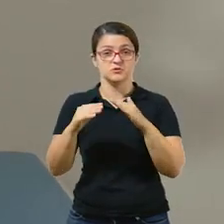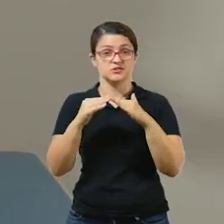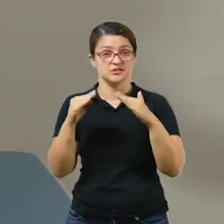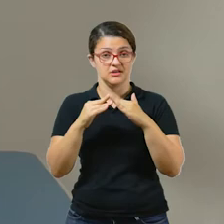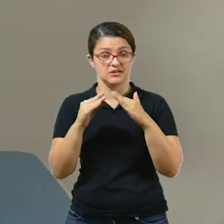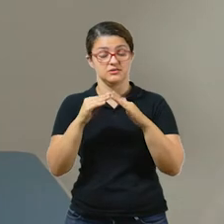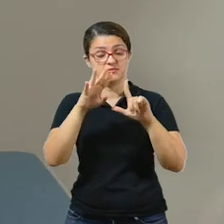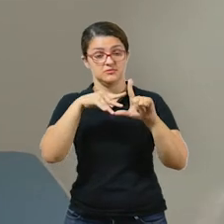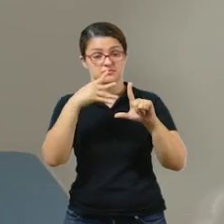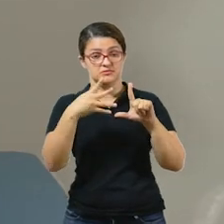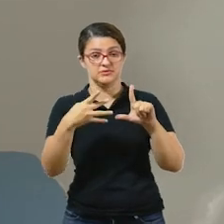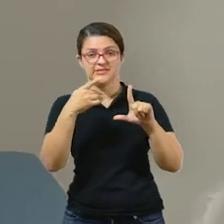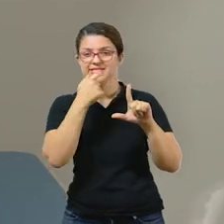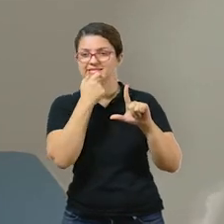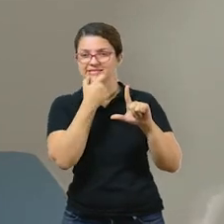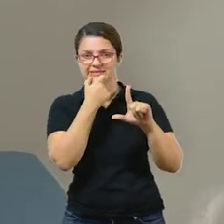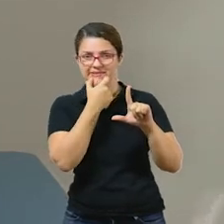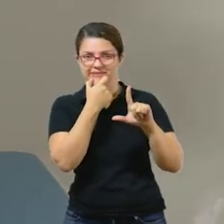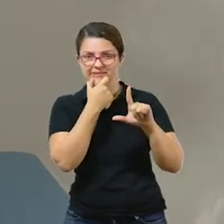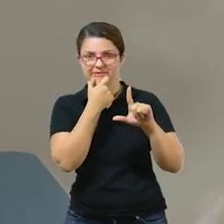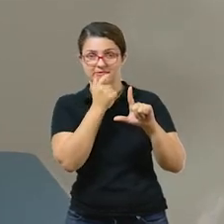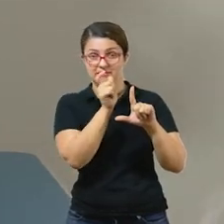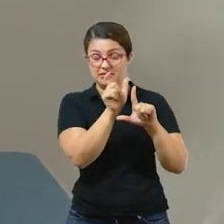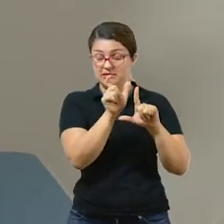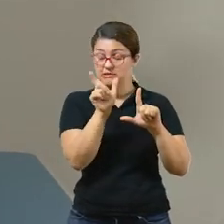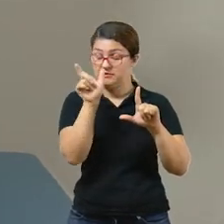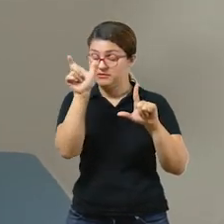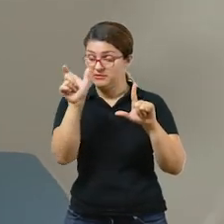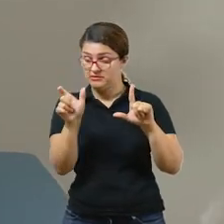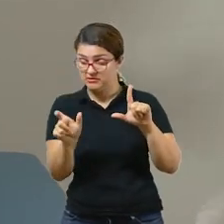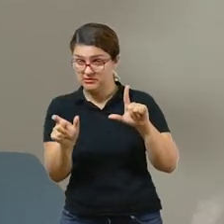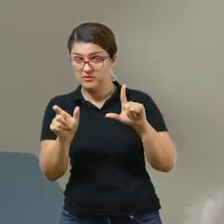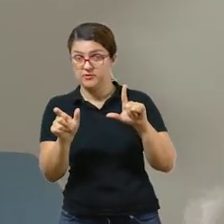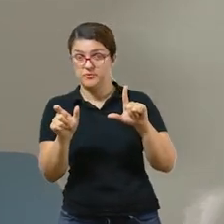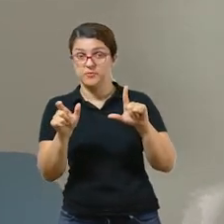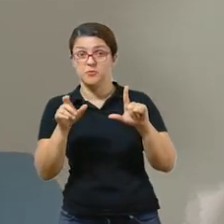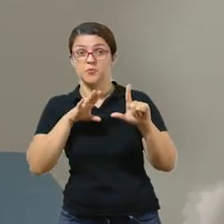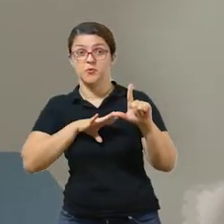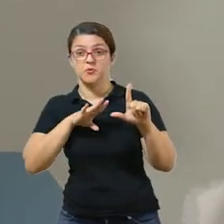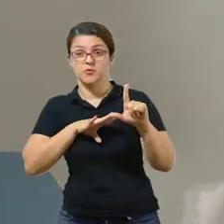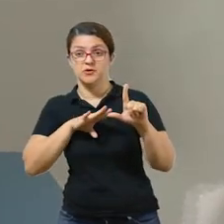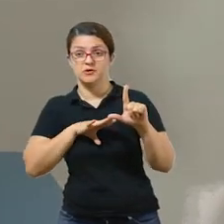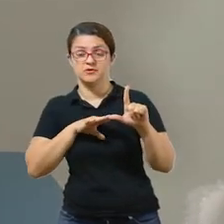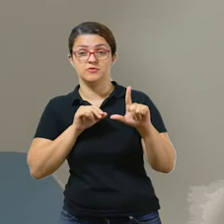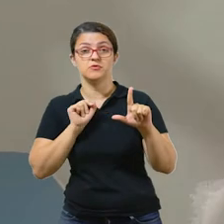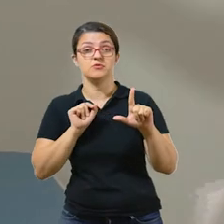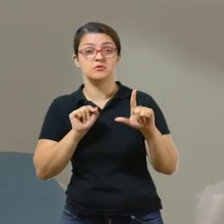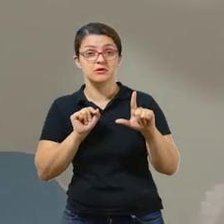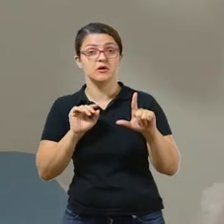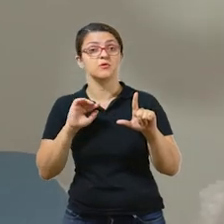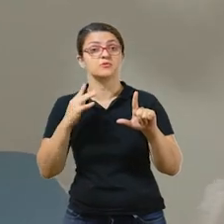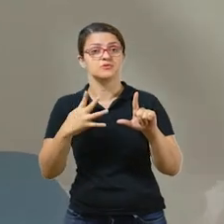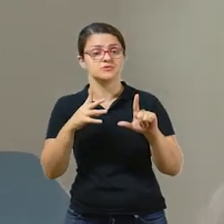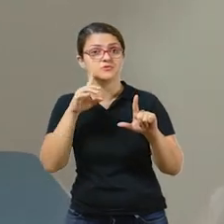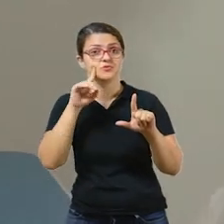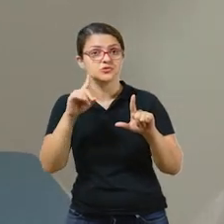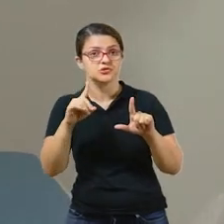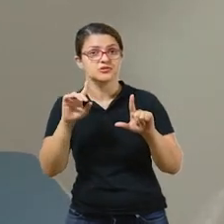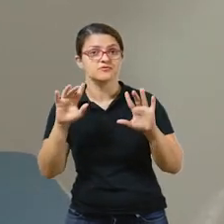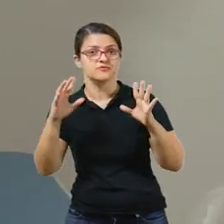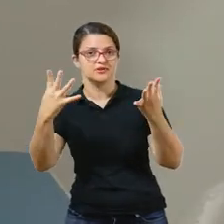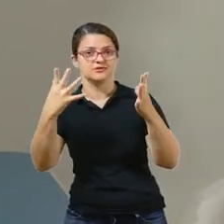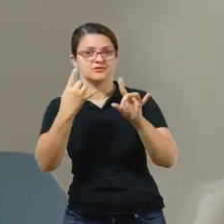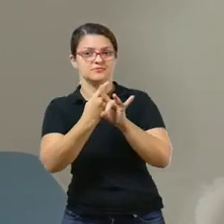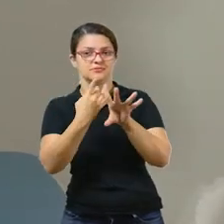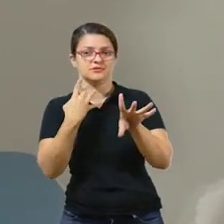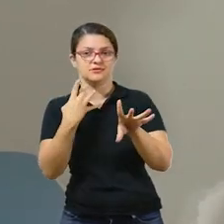quadro. Com a English Word e a Portuguese Word. Ou seja, algumas ações que acontecem no dia da